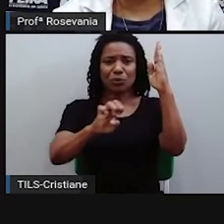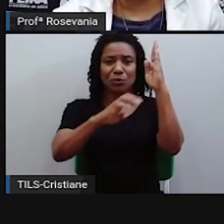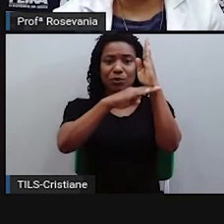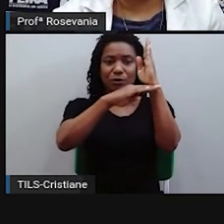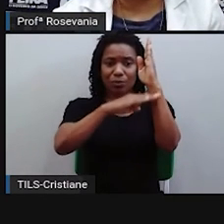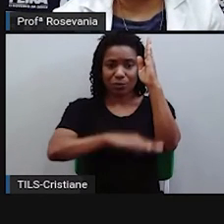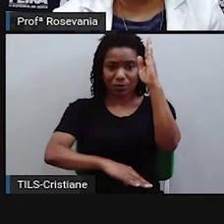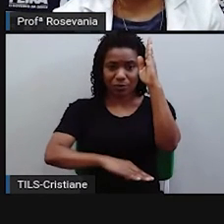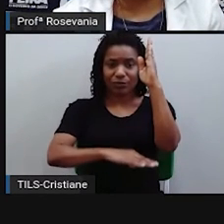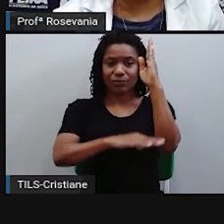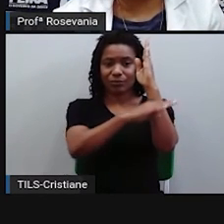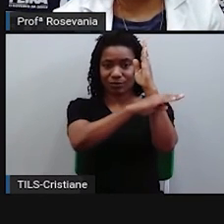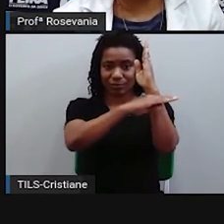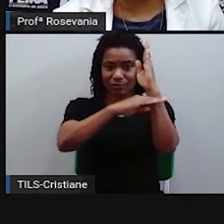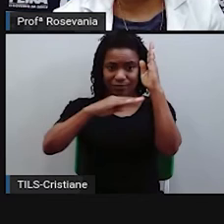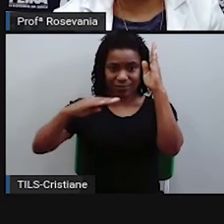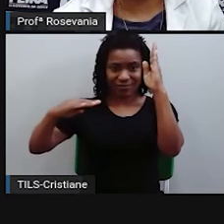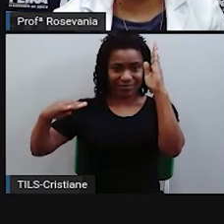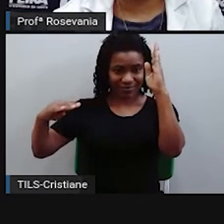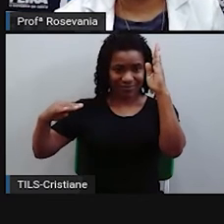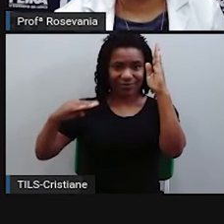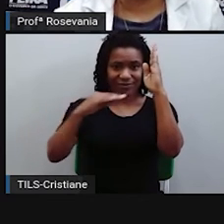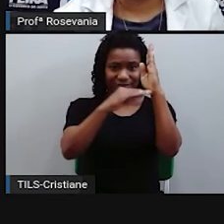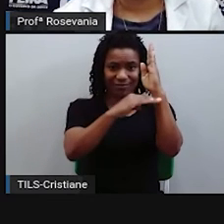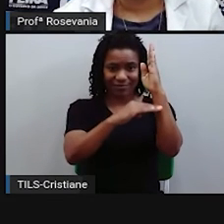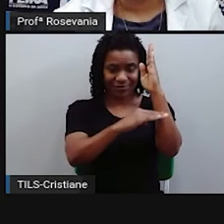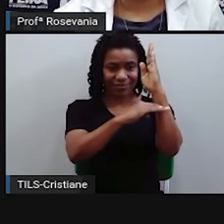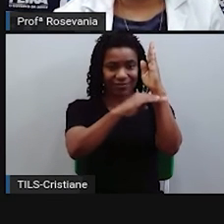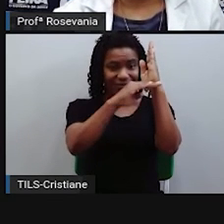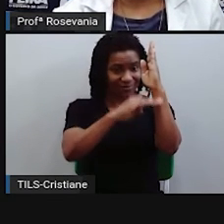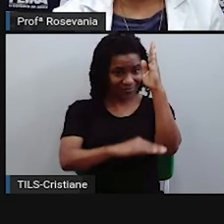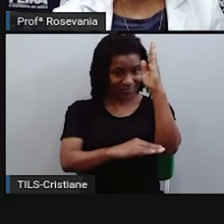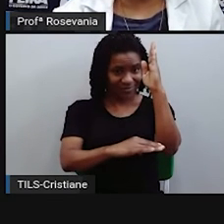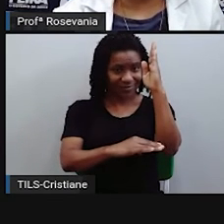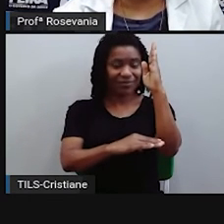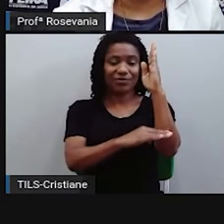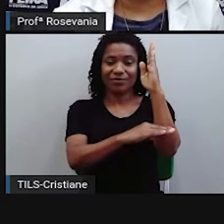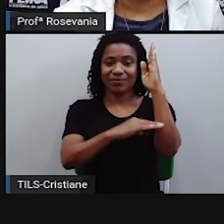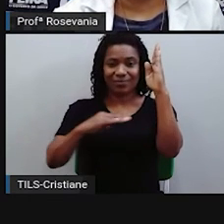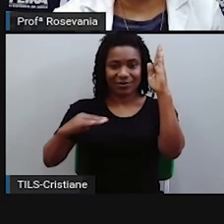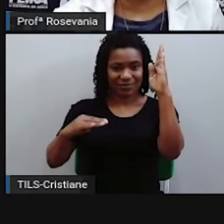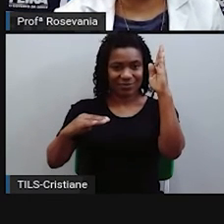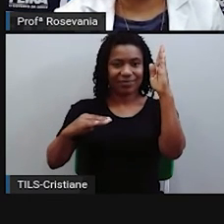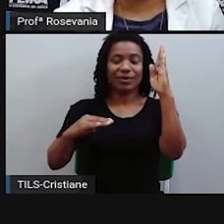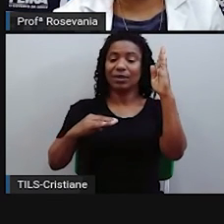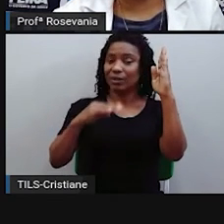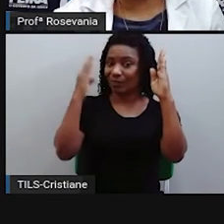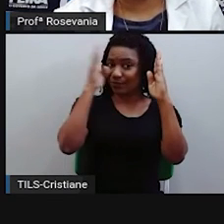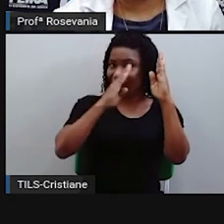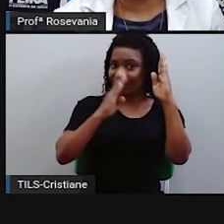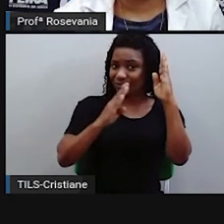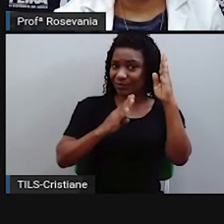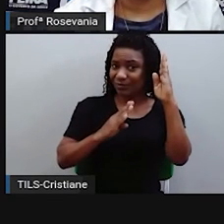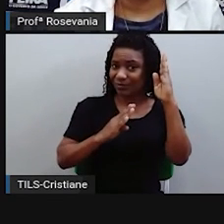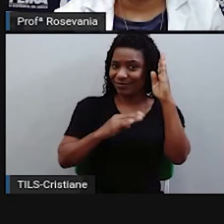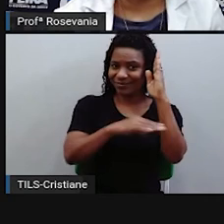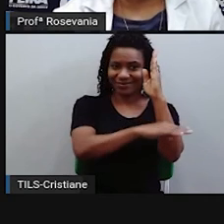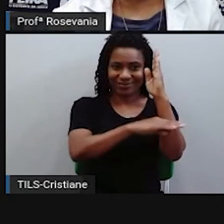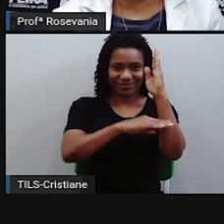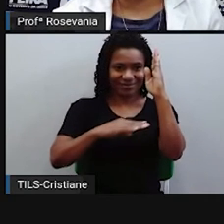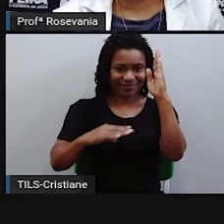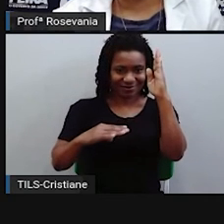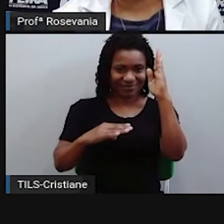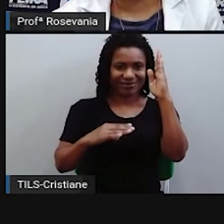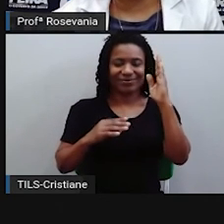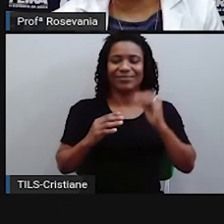essa linha do Equador, que é o zero, passa por aí, né, no território brasileiro e outro paralelo, né, importante pra gente